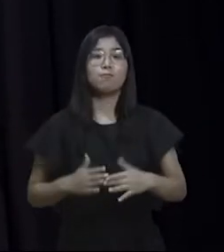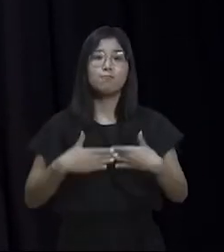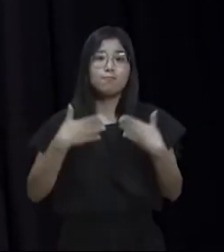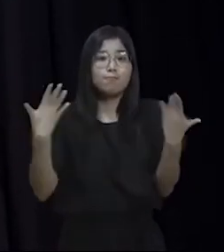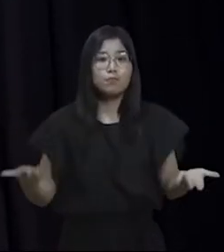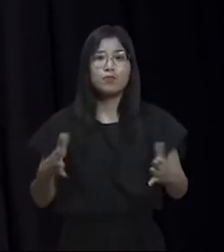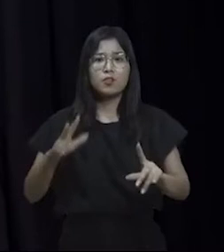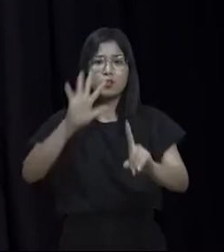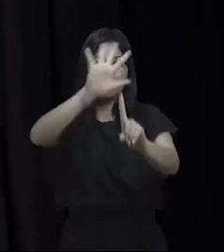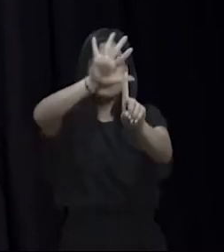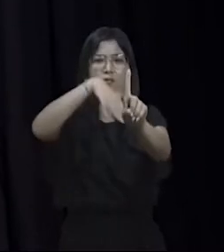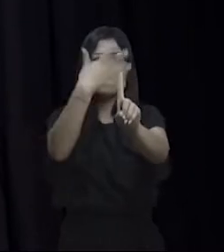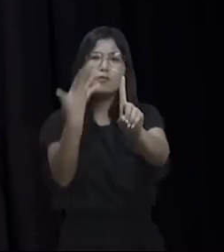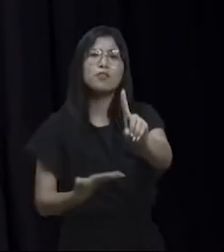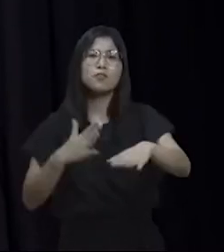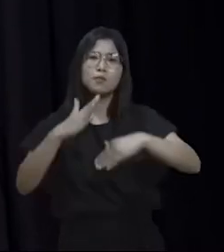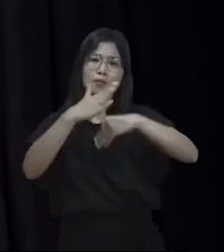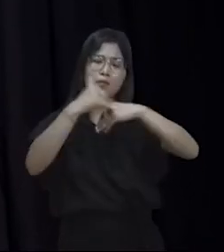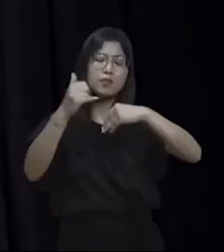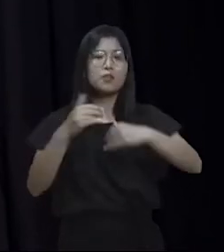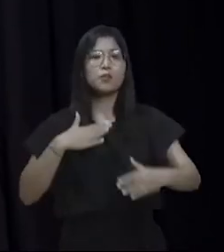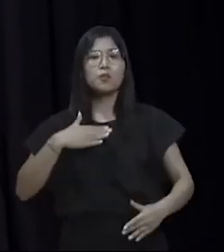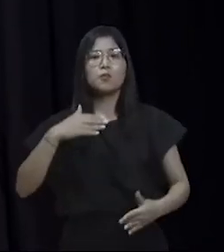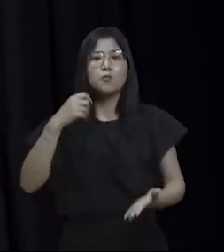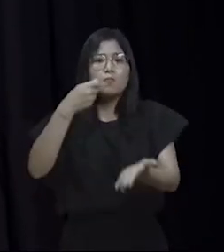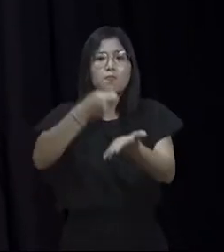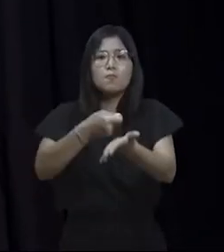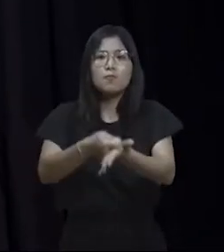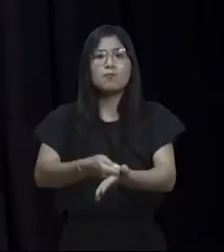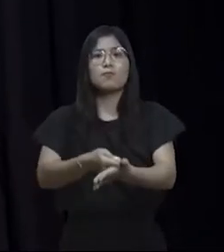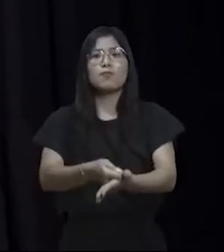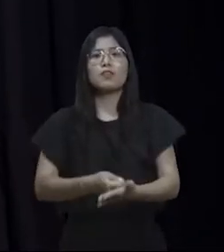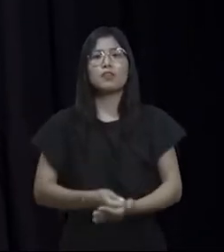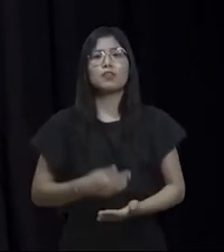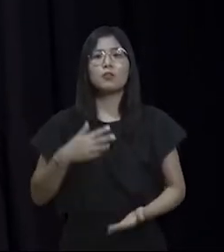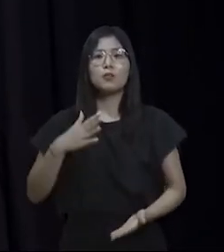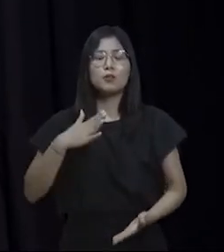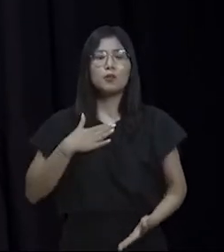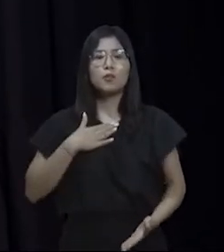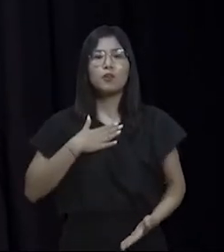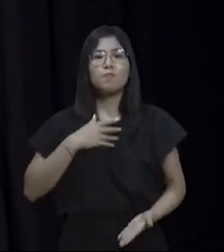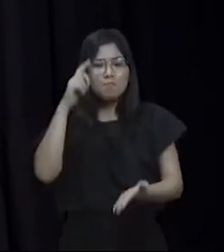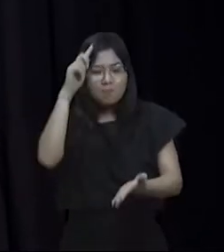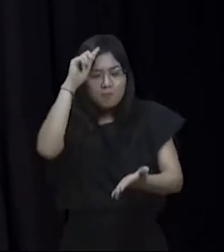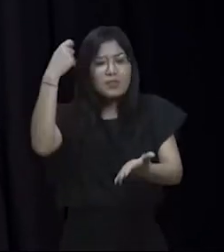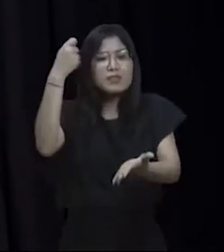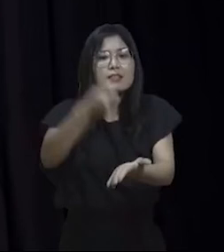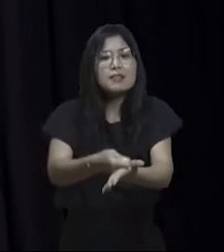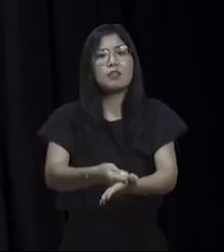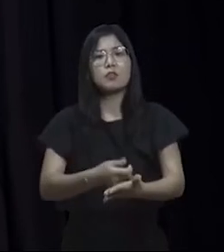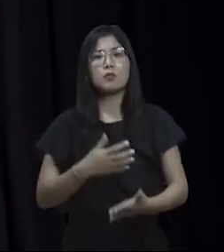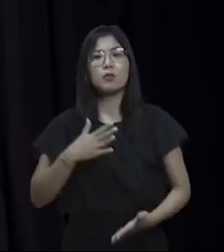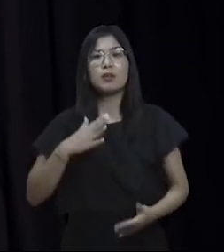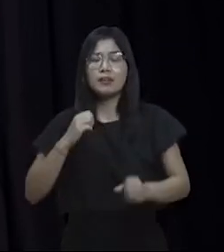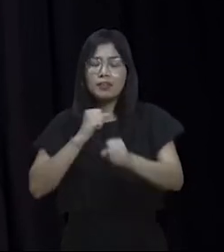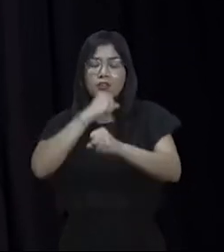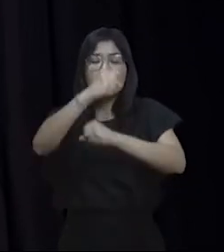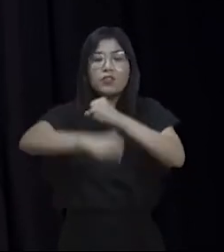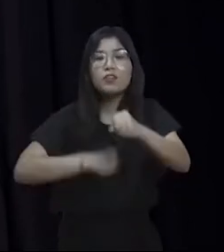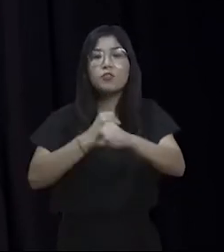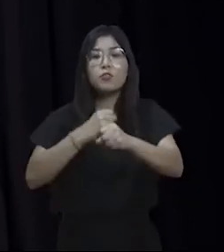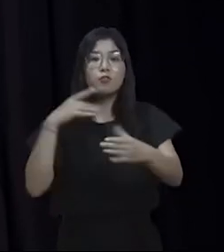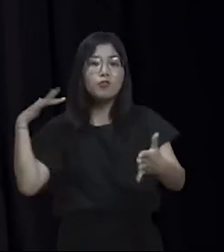homenagem, meu carinho e meu compromisso, que até o final do meu mandato, eu esteja até o final do ano que vem,